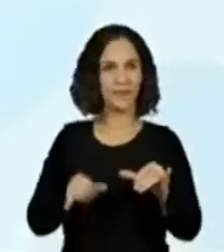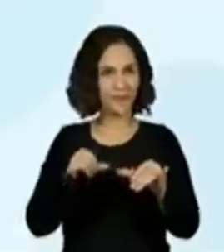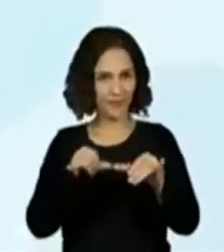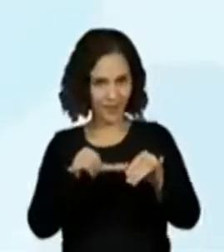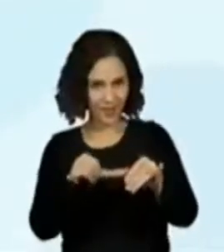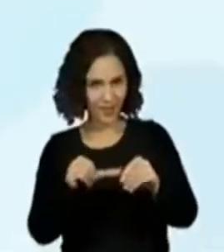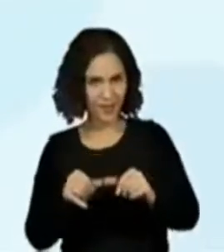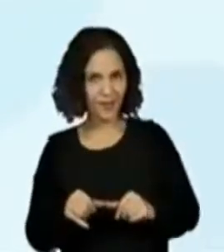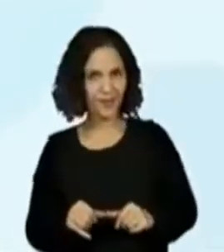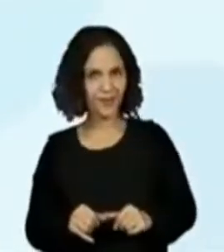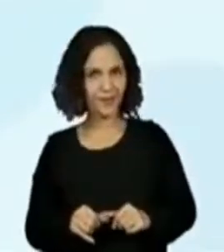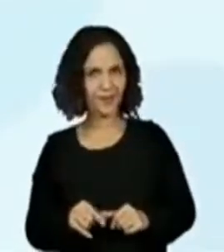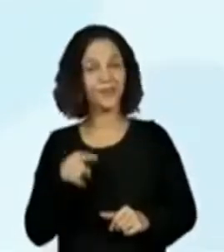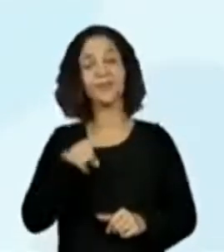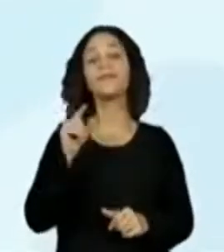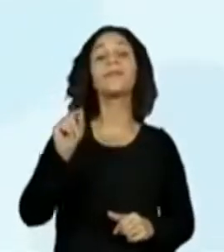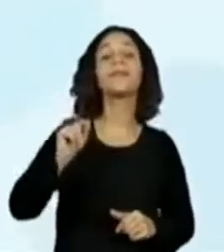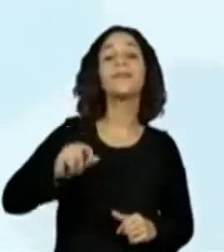O que é que aqui?